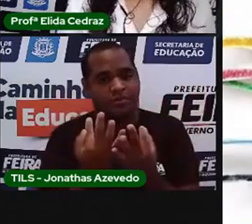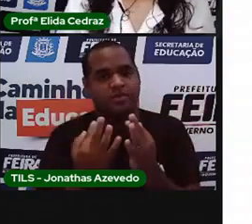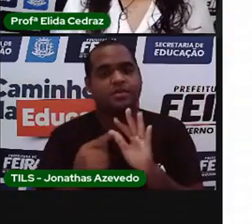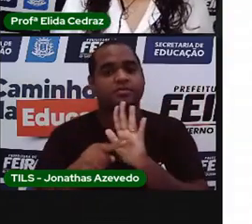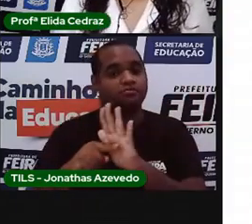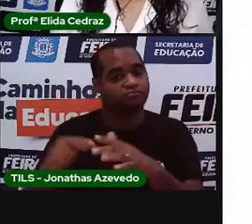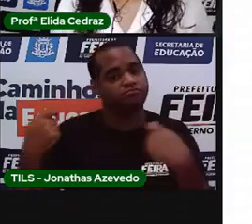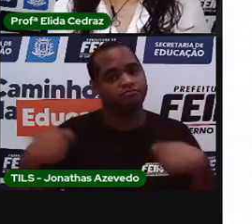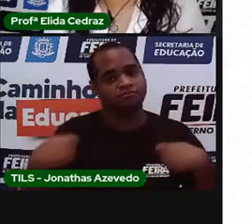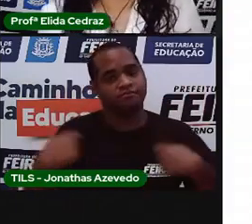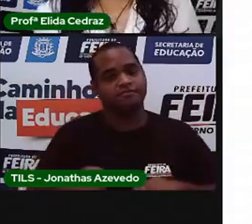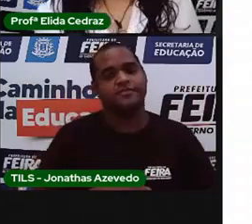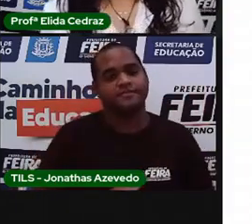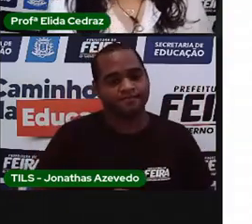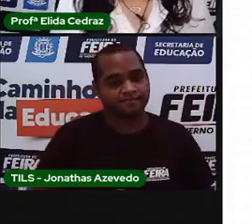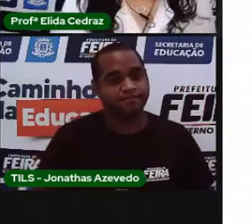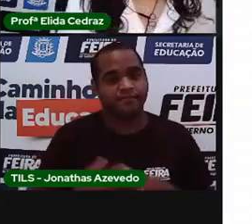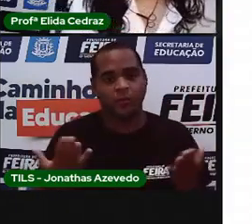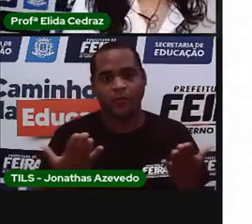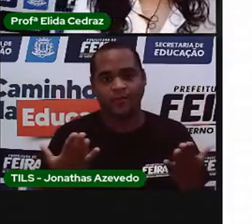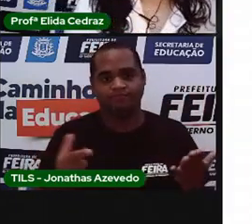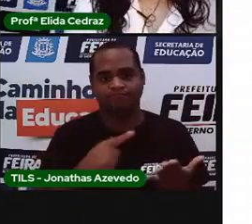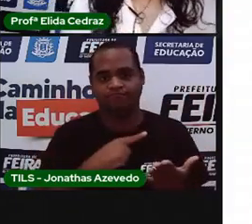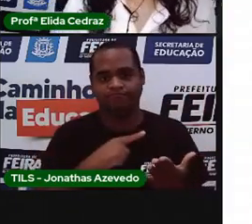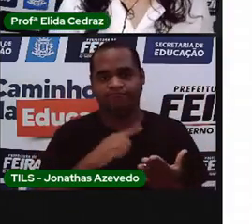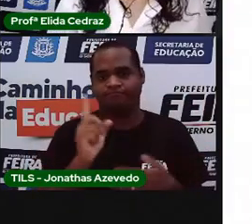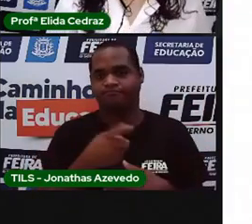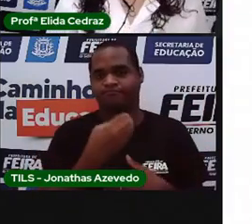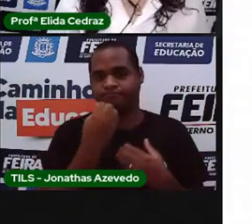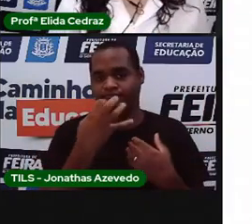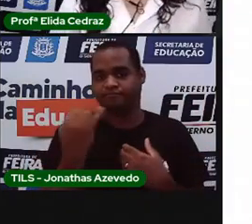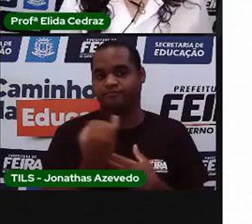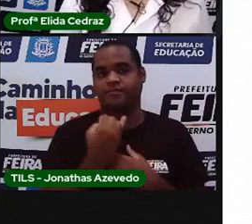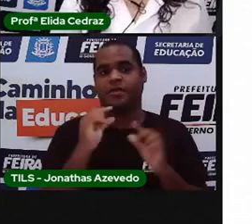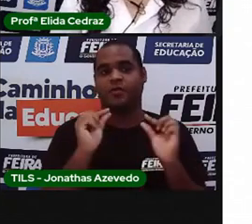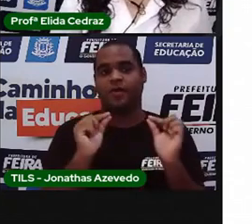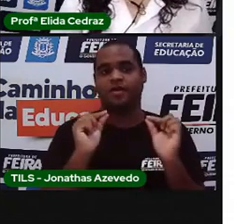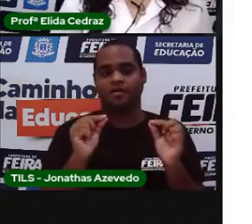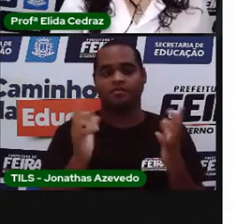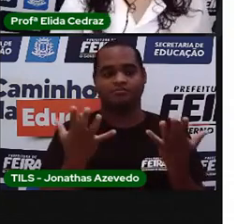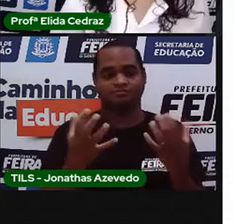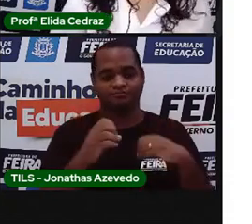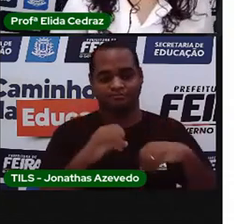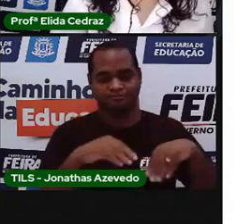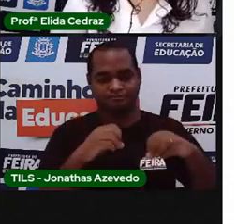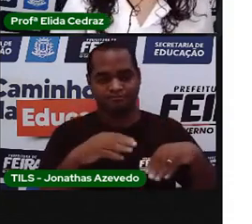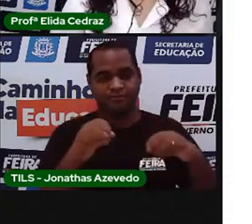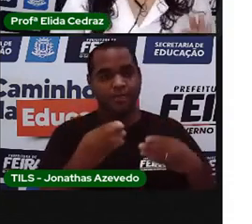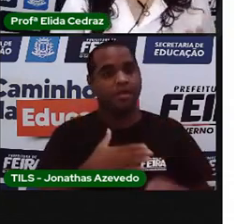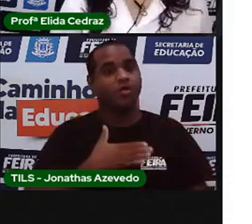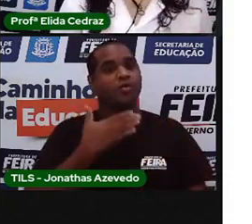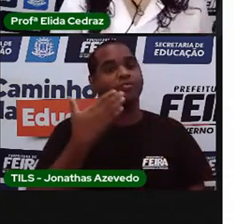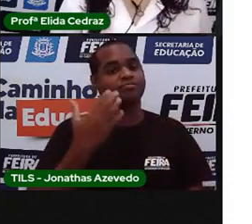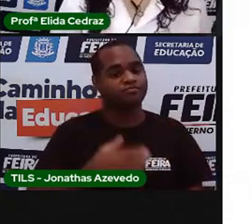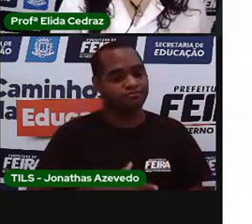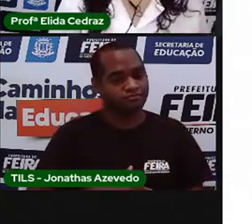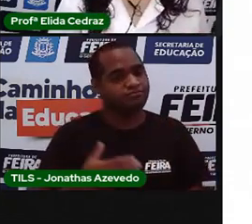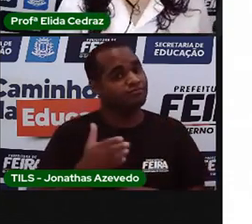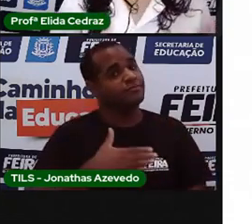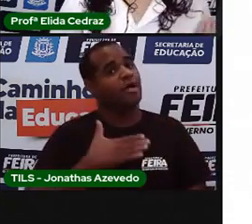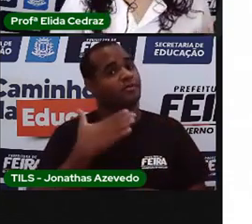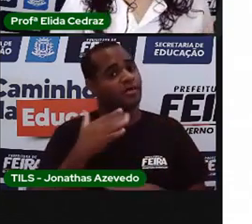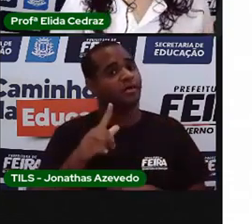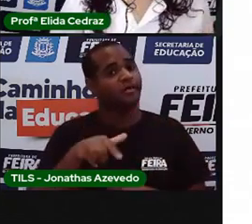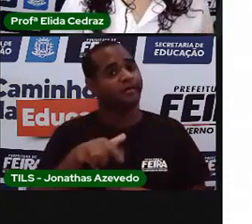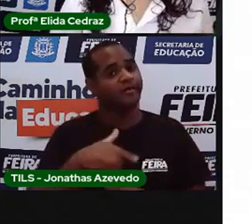isso. E hoje nós temos uma atividade surpresa. Surpresa, pró. É, surpresa.